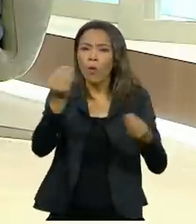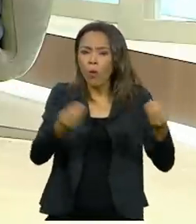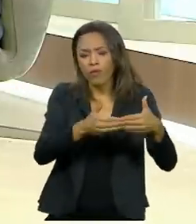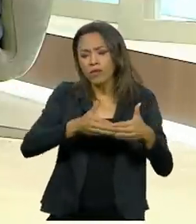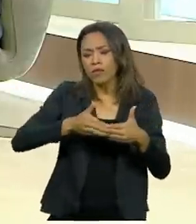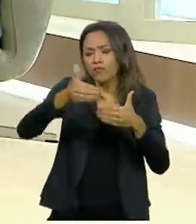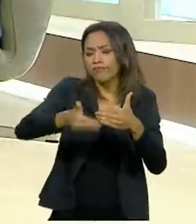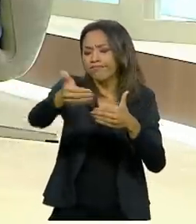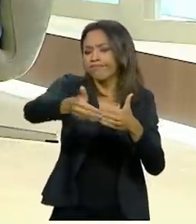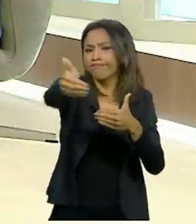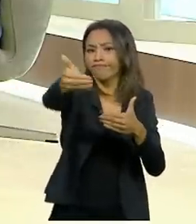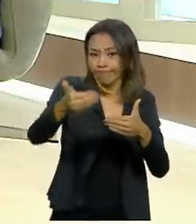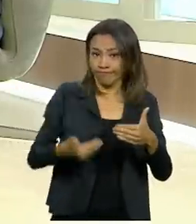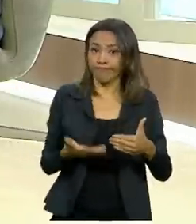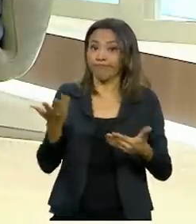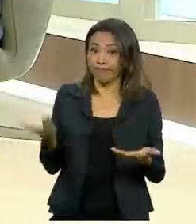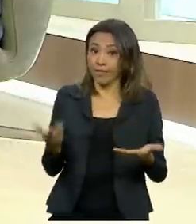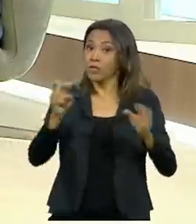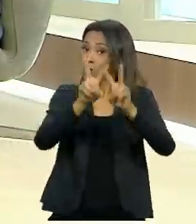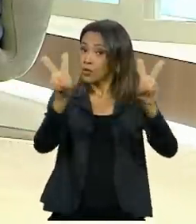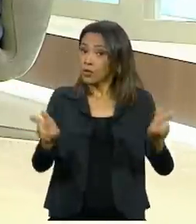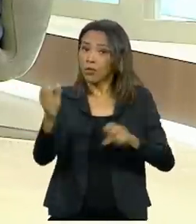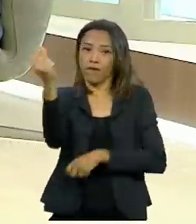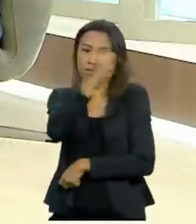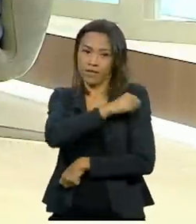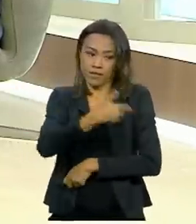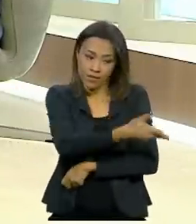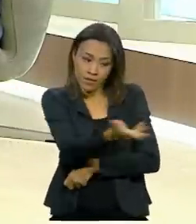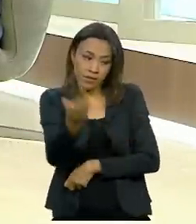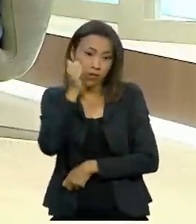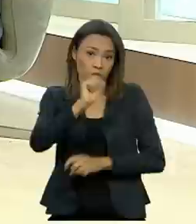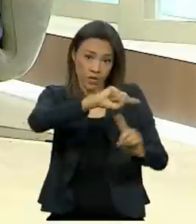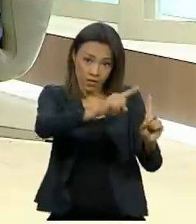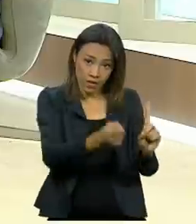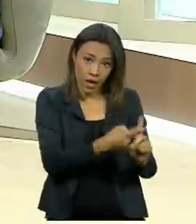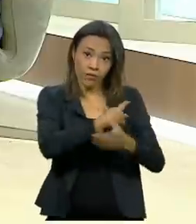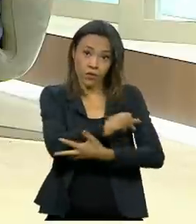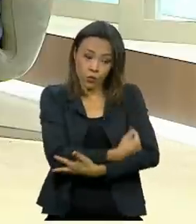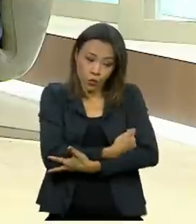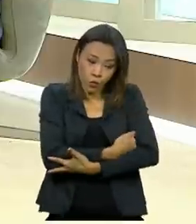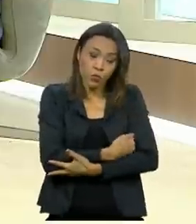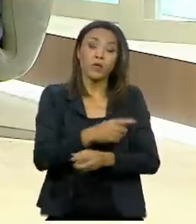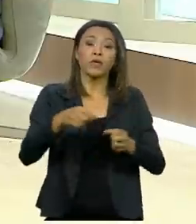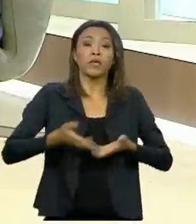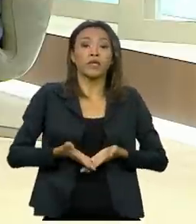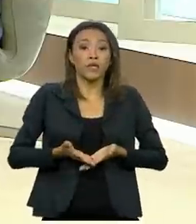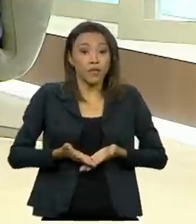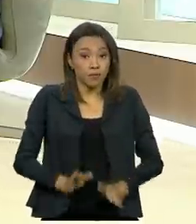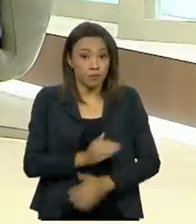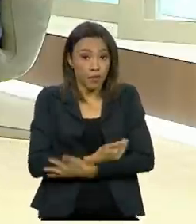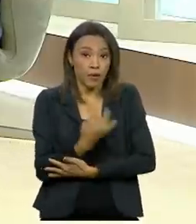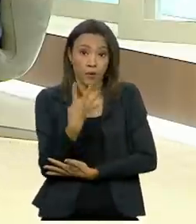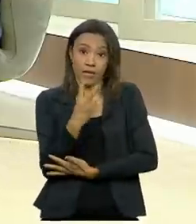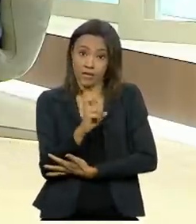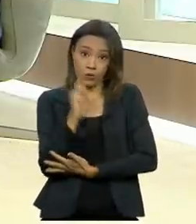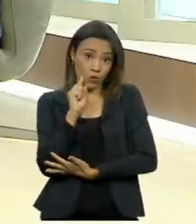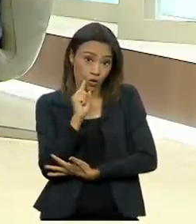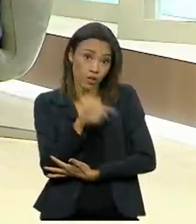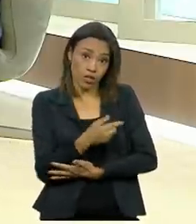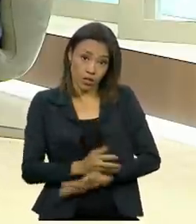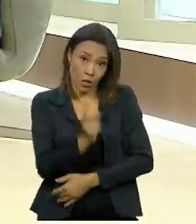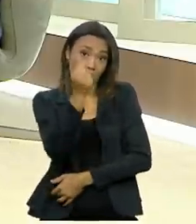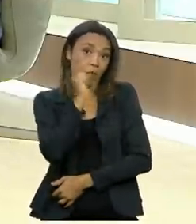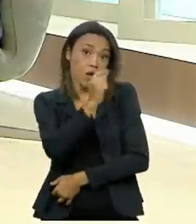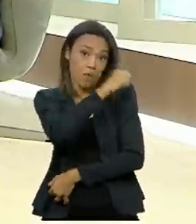passos do Ministério da Saúde em relação à vacinação das grávidas, lactantes e puérperas, nós recebemos aqui no Brasil em Pauta